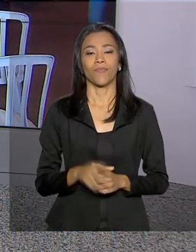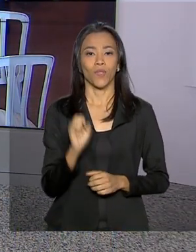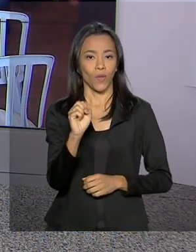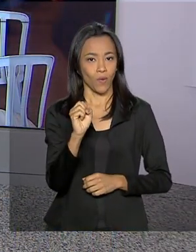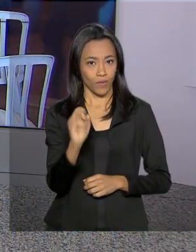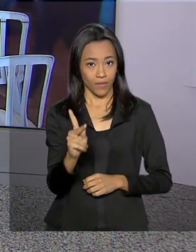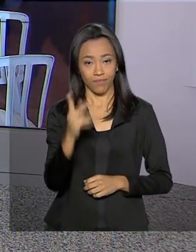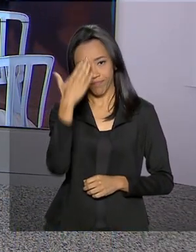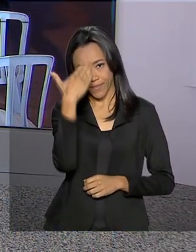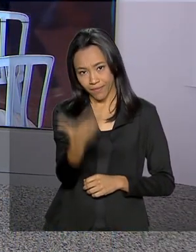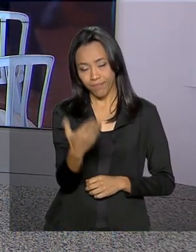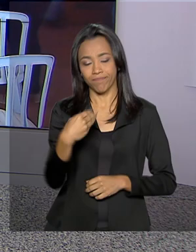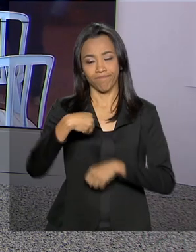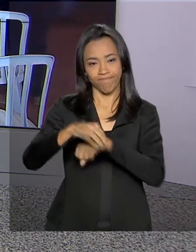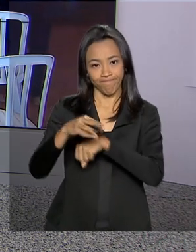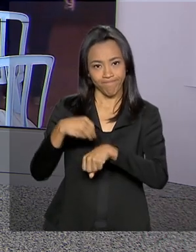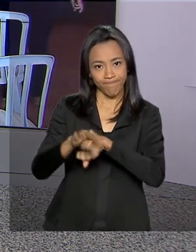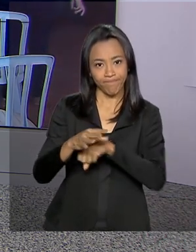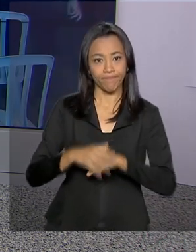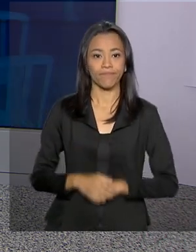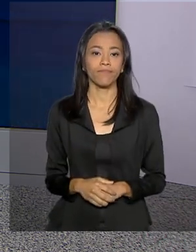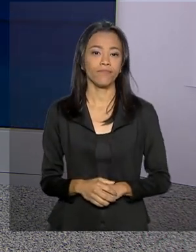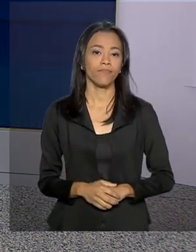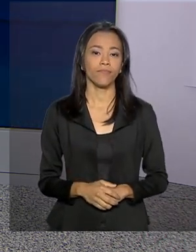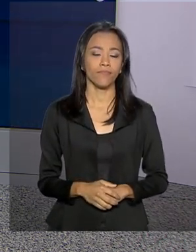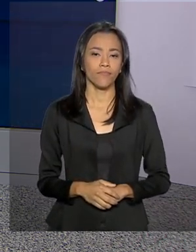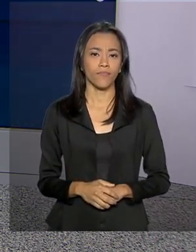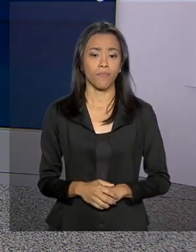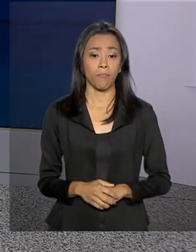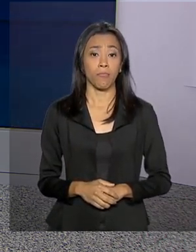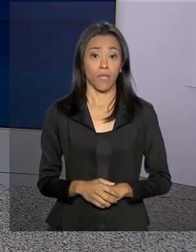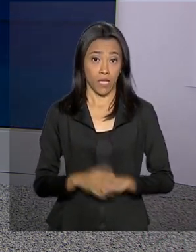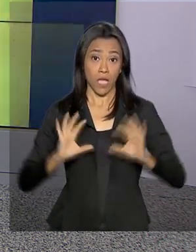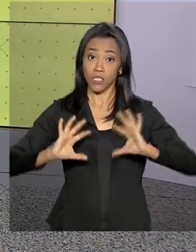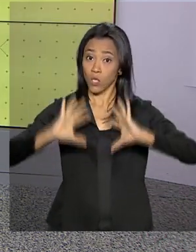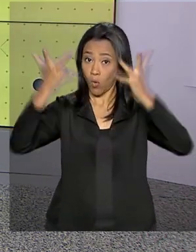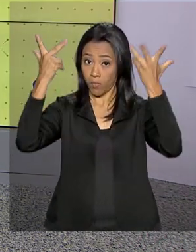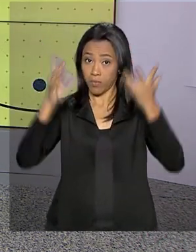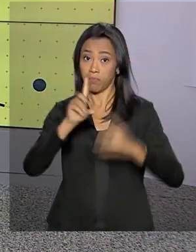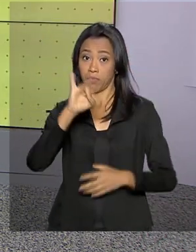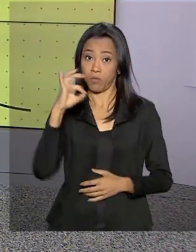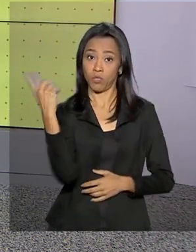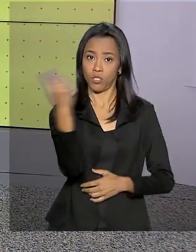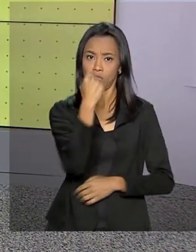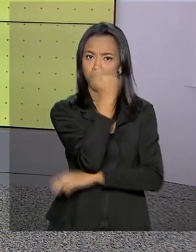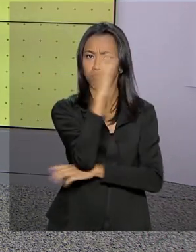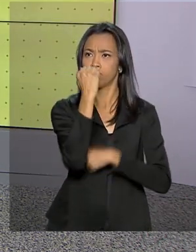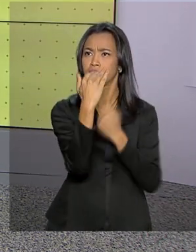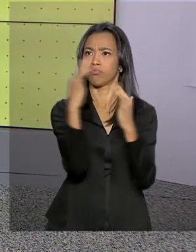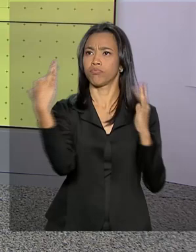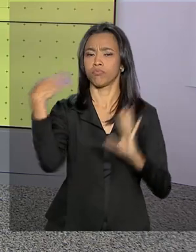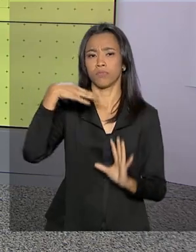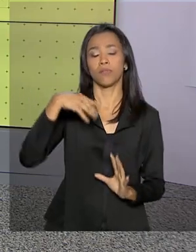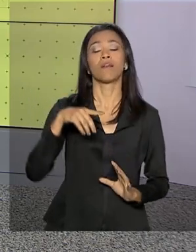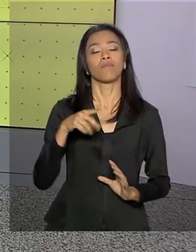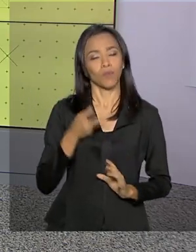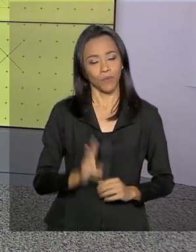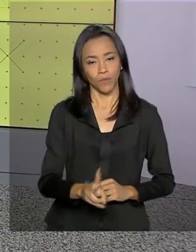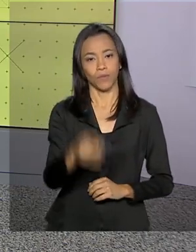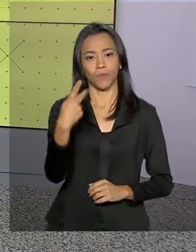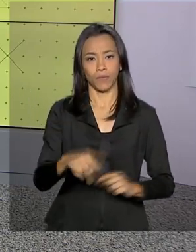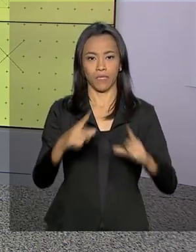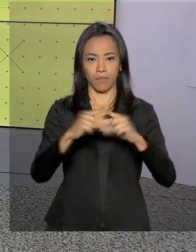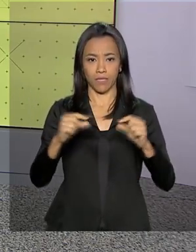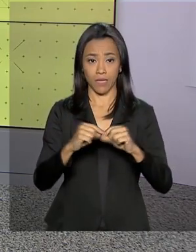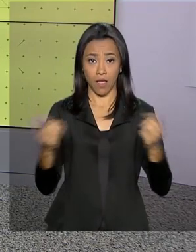Daniele. Muito obrigado pelas suas informações. E as comemorações pelo Dia do Meio Ambiente continuam aqui em Brasília. Agora à